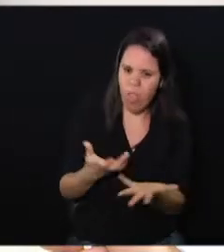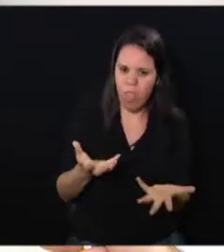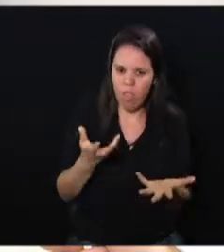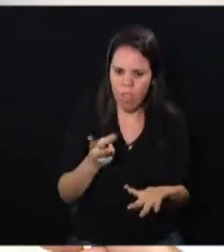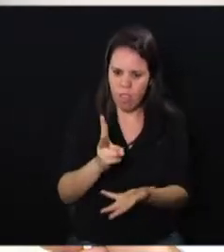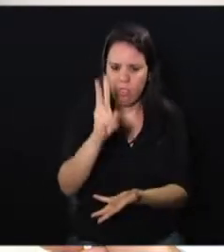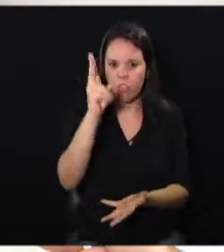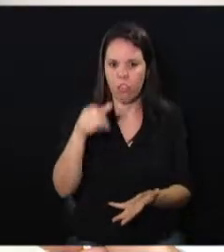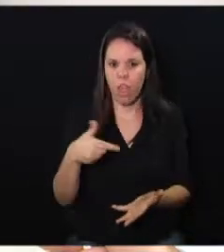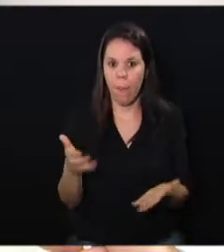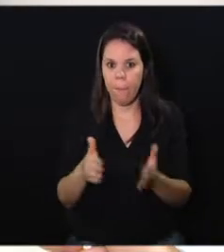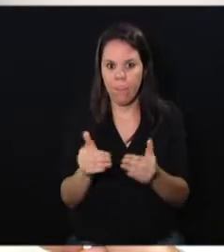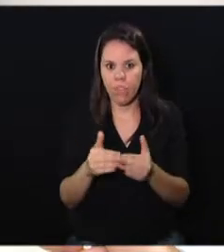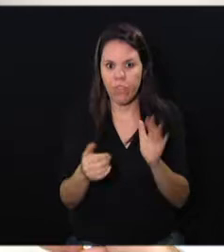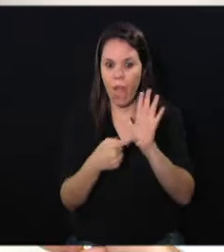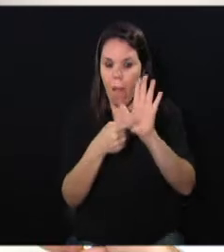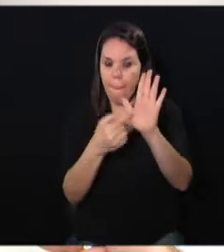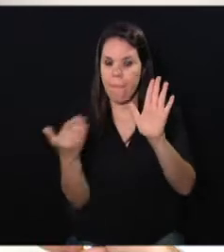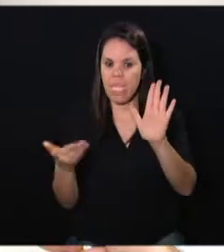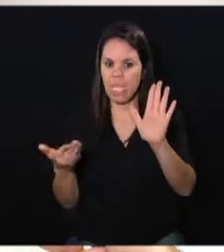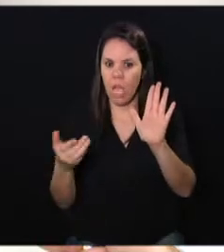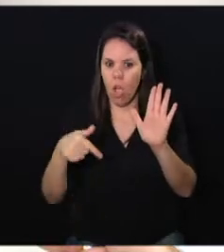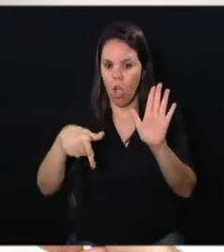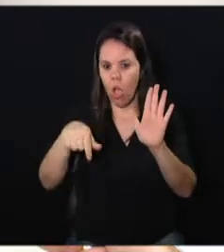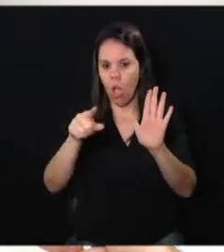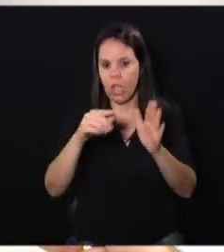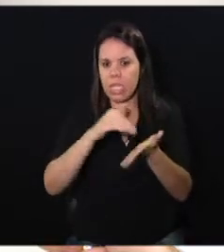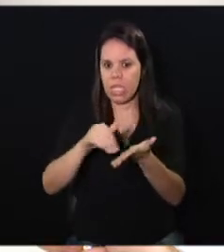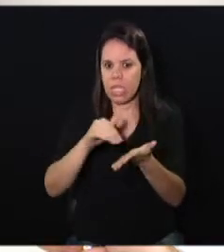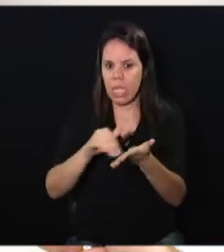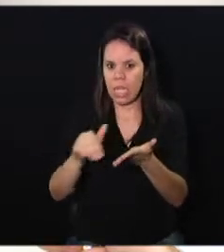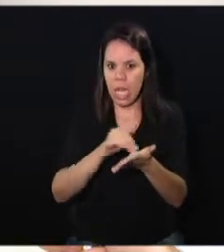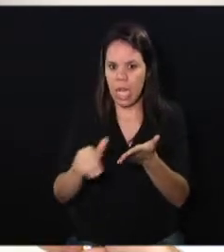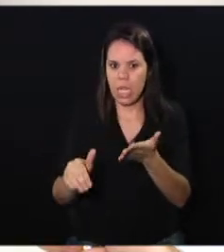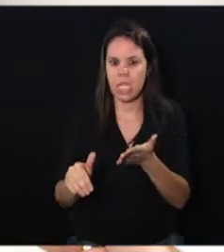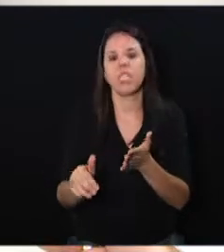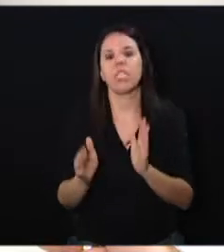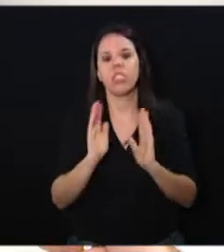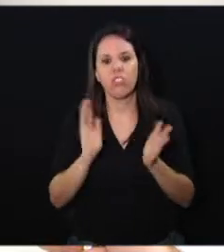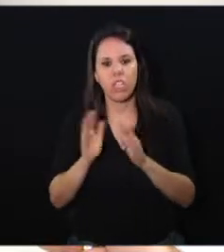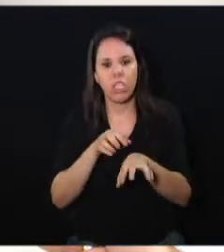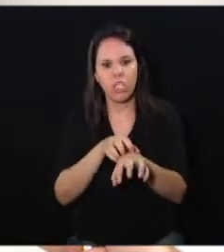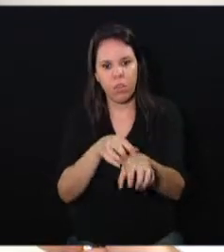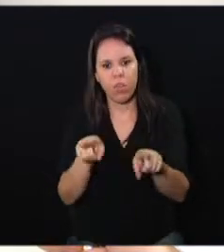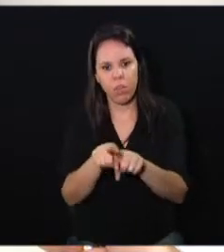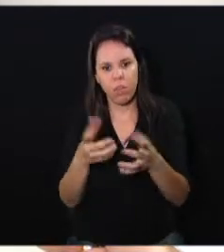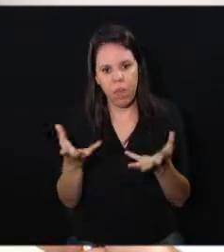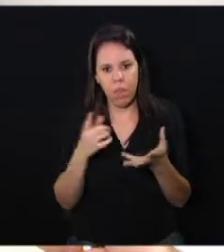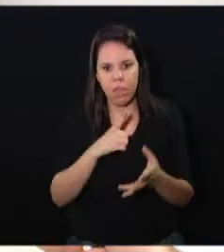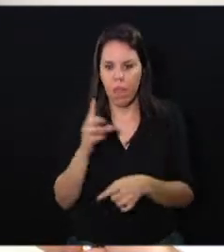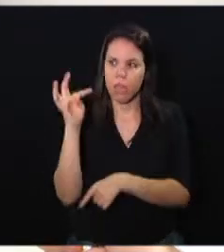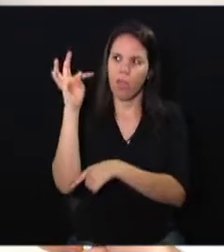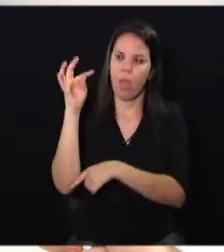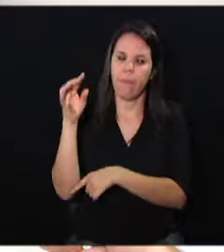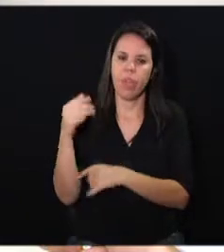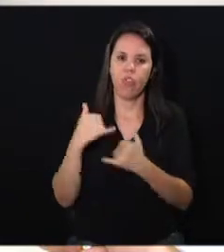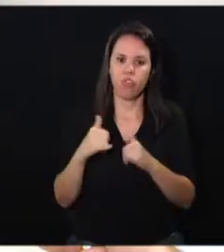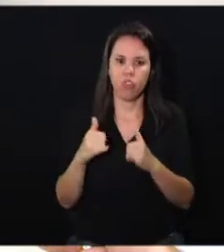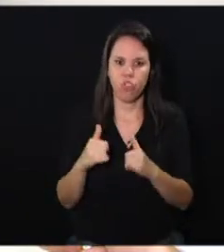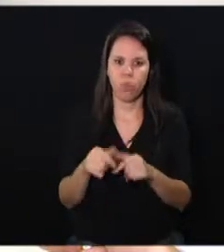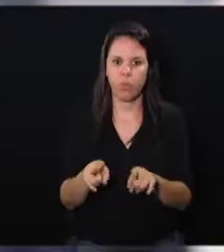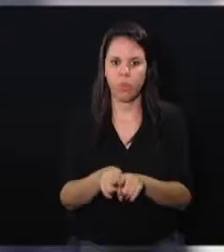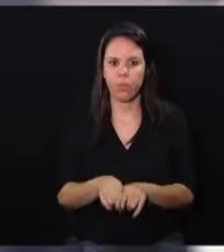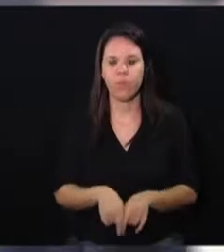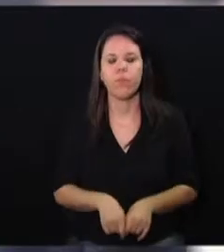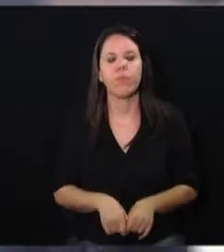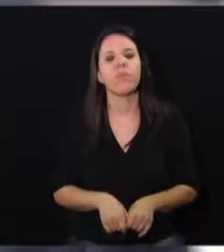nessa licitação, que vai ser apresentada agora pela Secretaria de Transportes, contemple um terminal e o corredor Viracopos